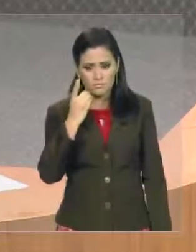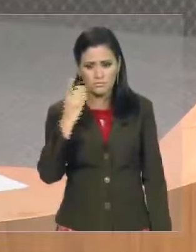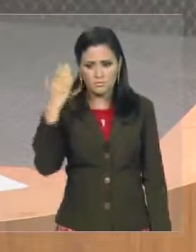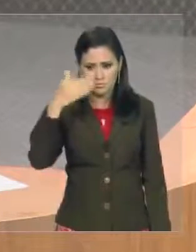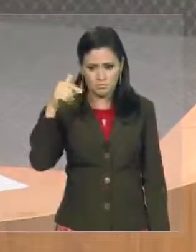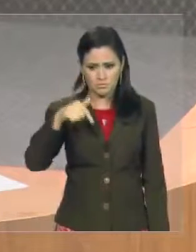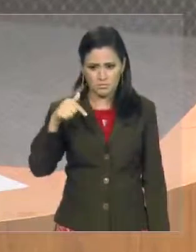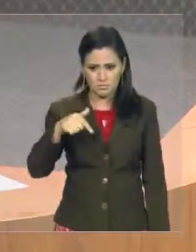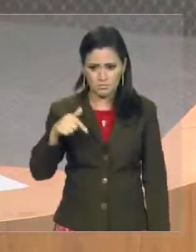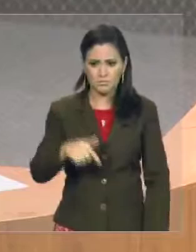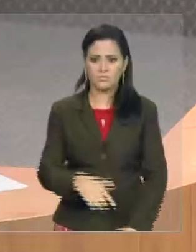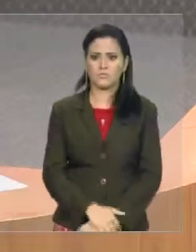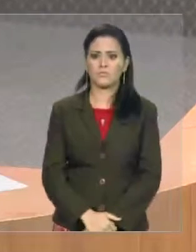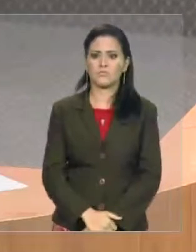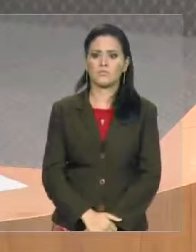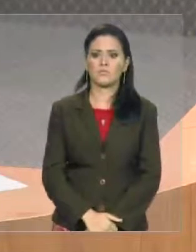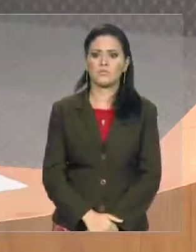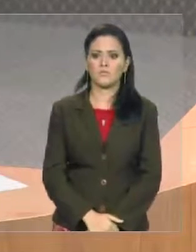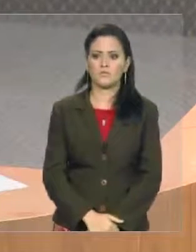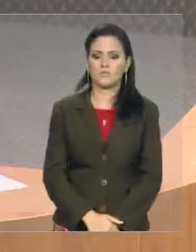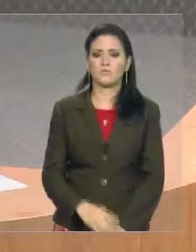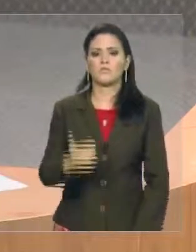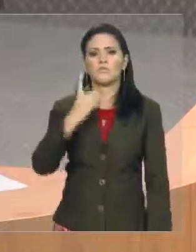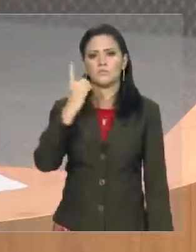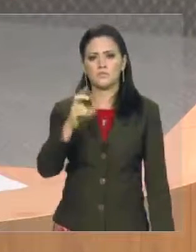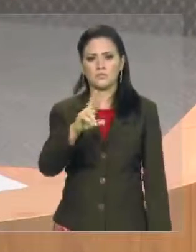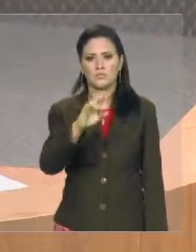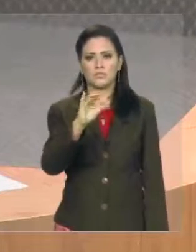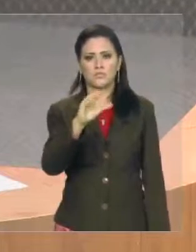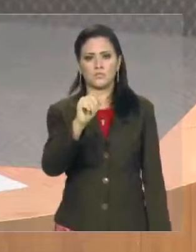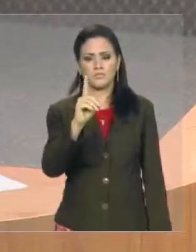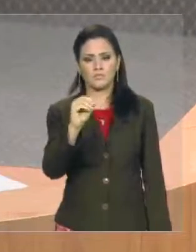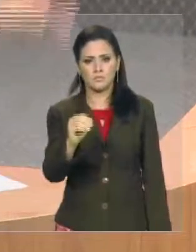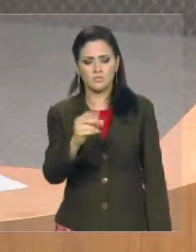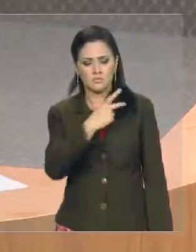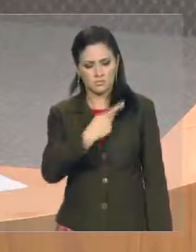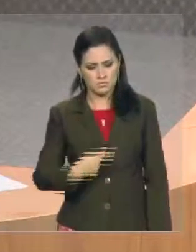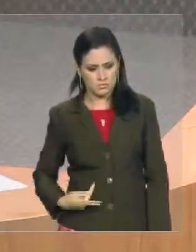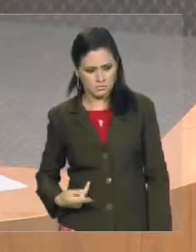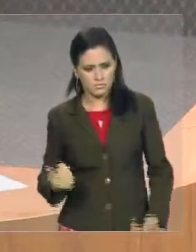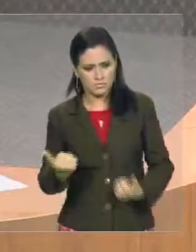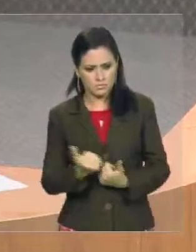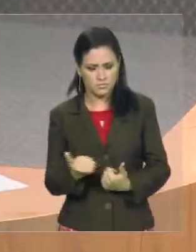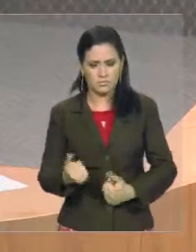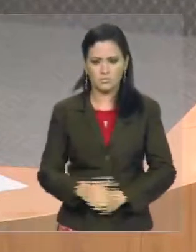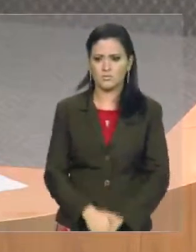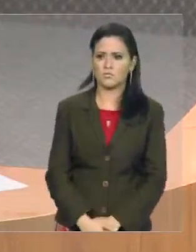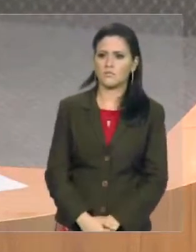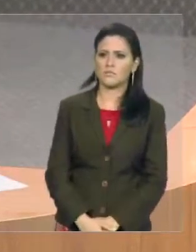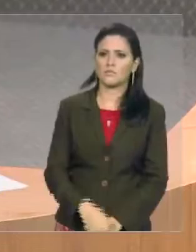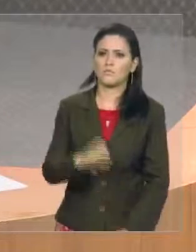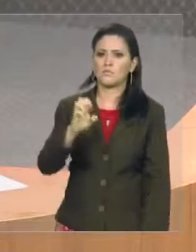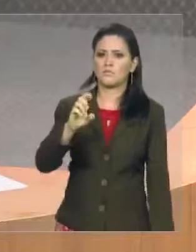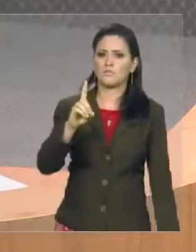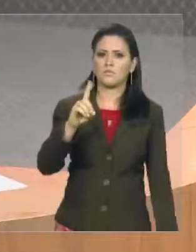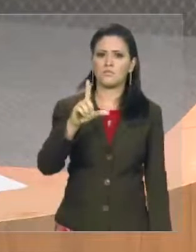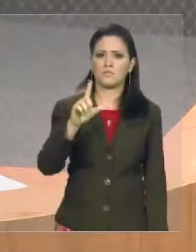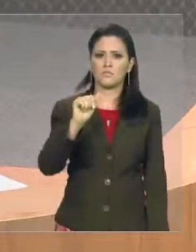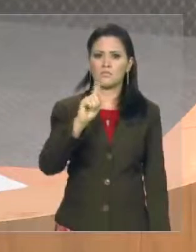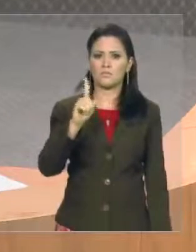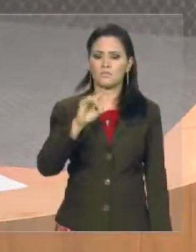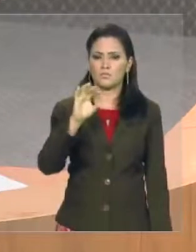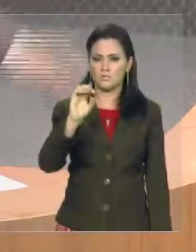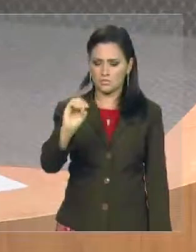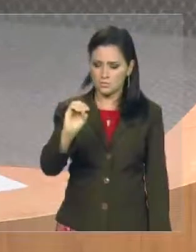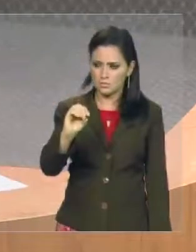presença de cada um deles que permanece. deputado Ricardo Wilson, que ora preside esta sessão, deputado Edilásio Júnior, que tem apreço e